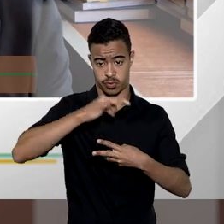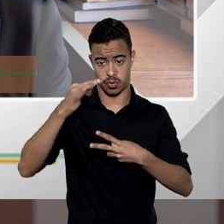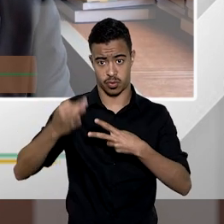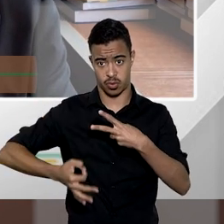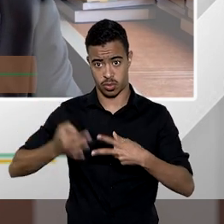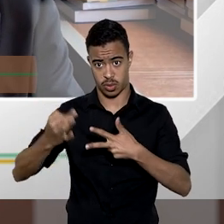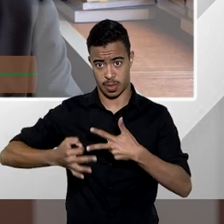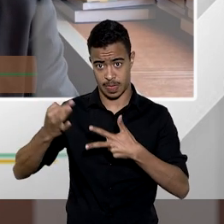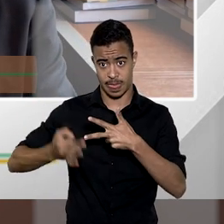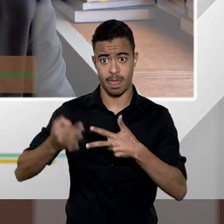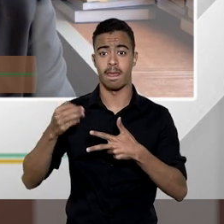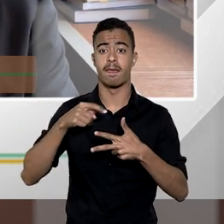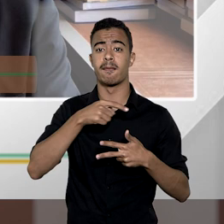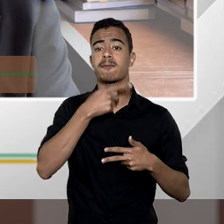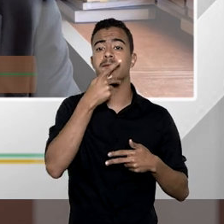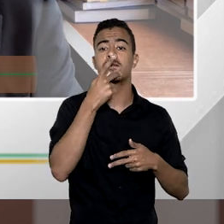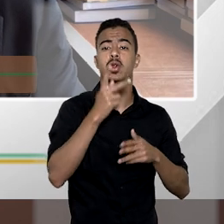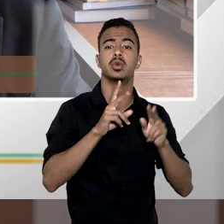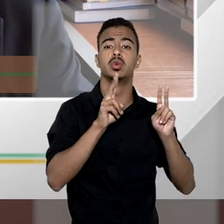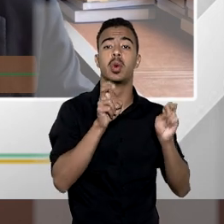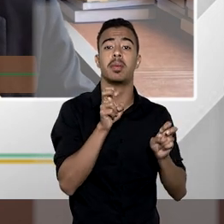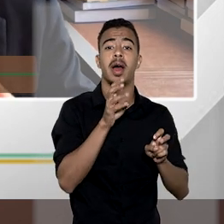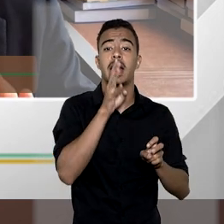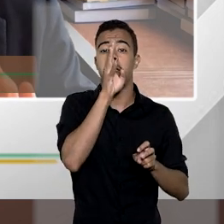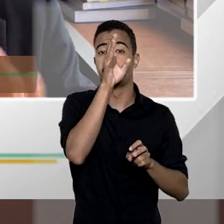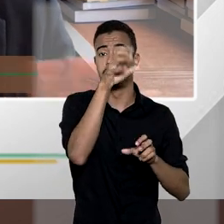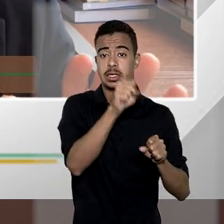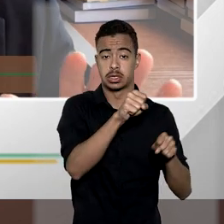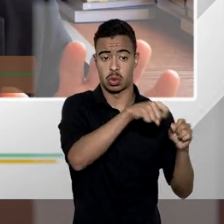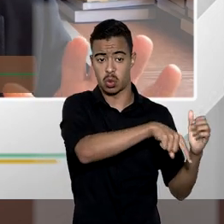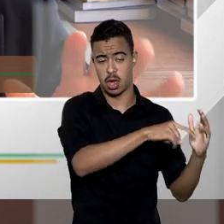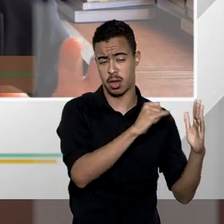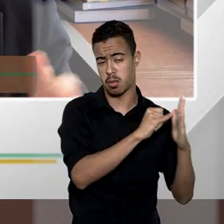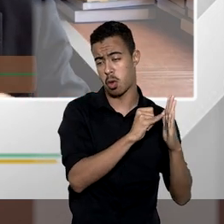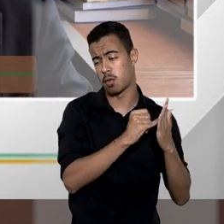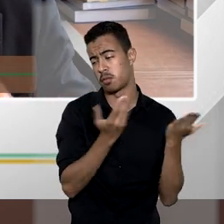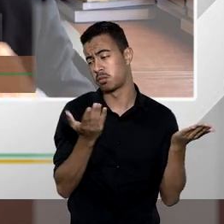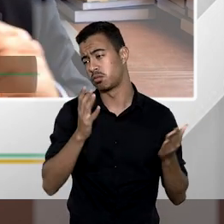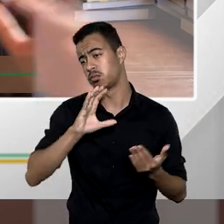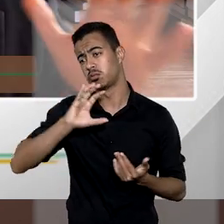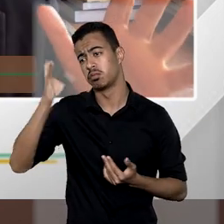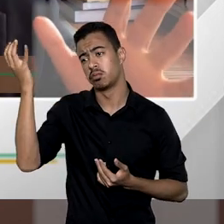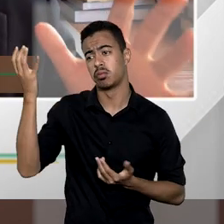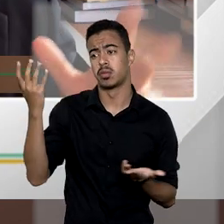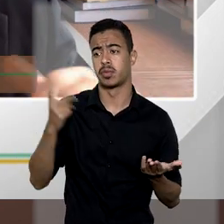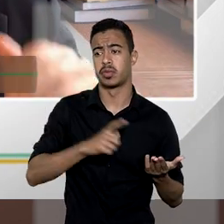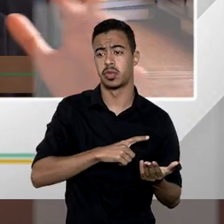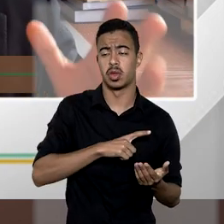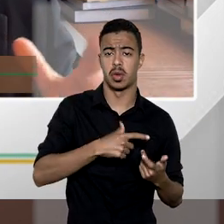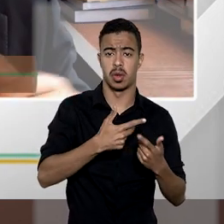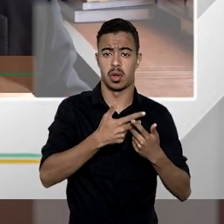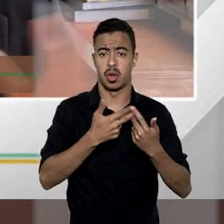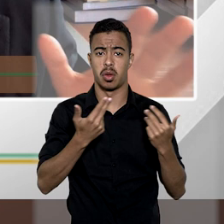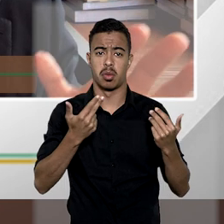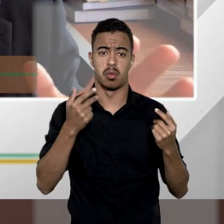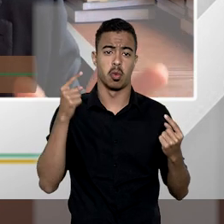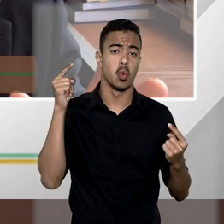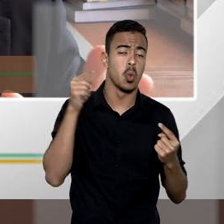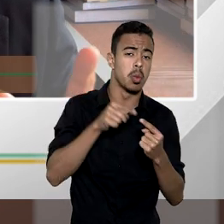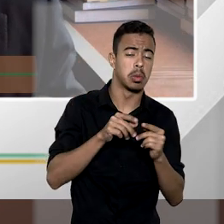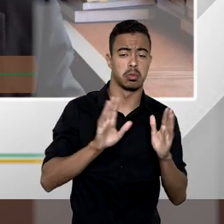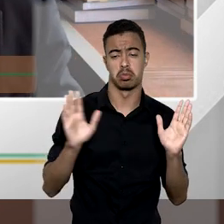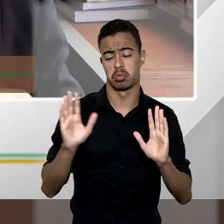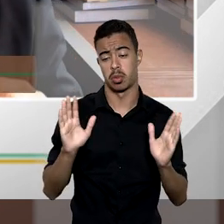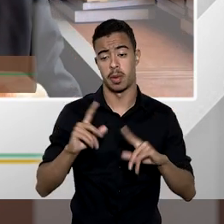a situação a invasão do imóvel independentemente da causa da invasão se ela tem intuitos nobres ou